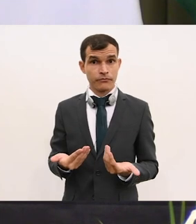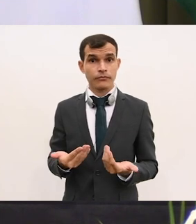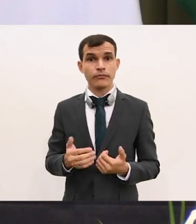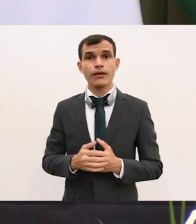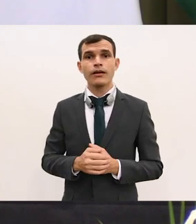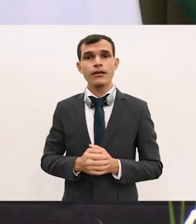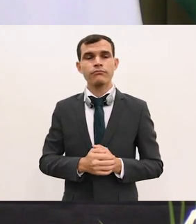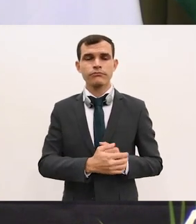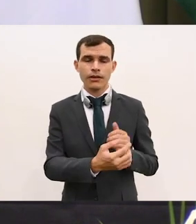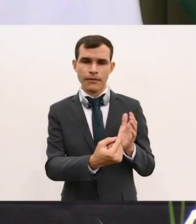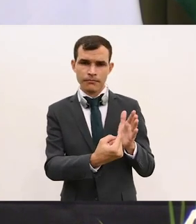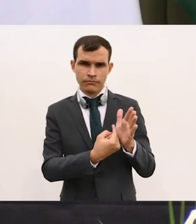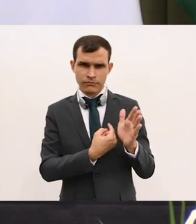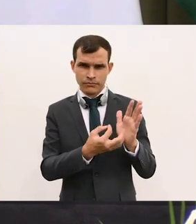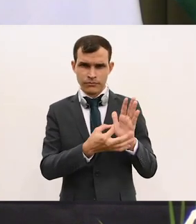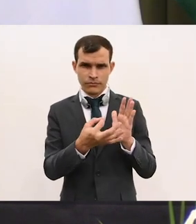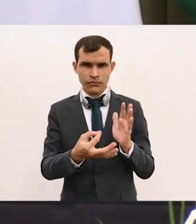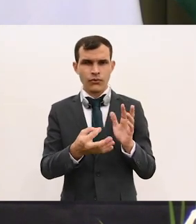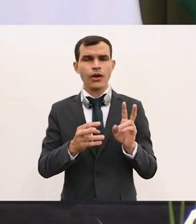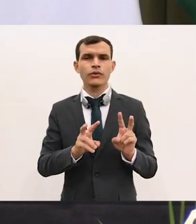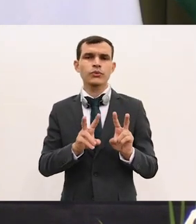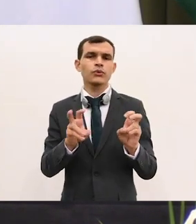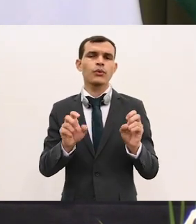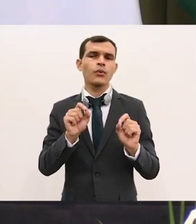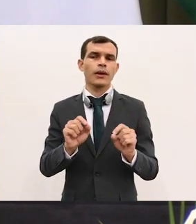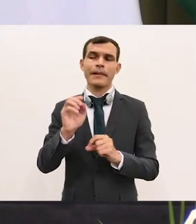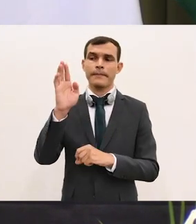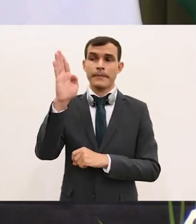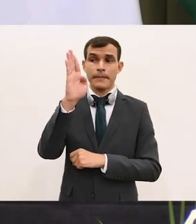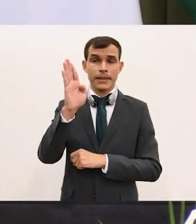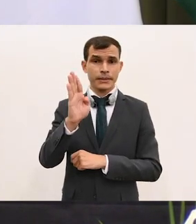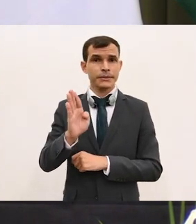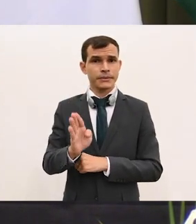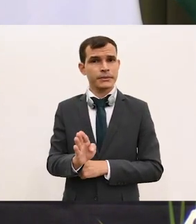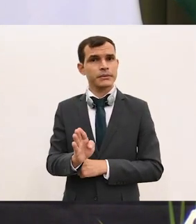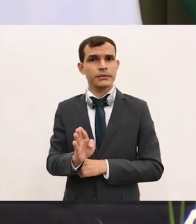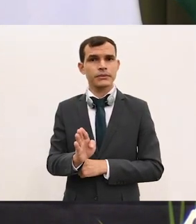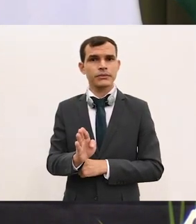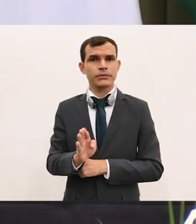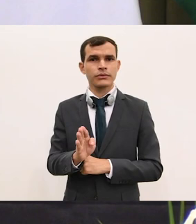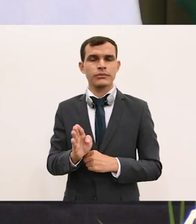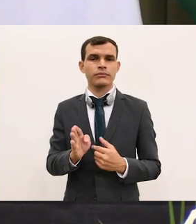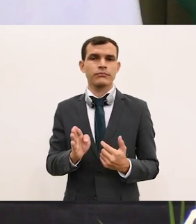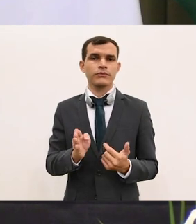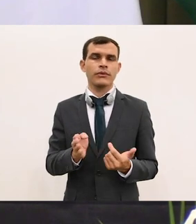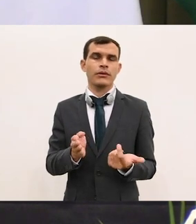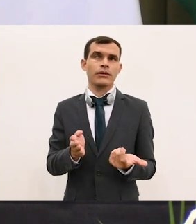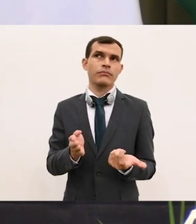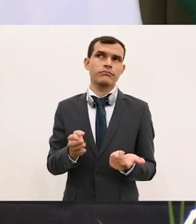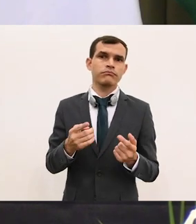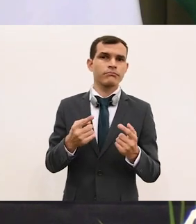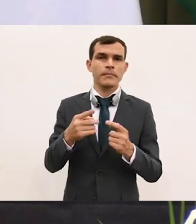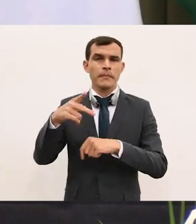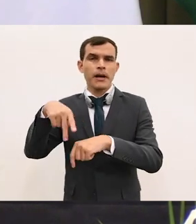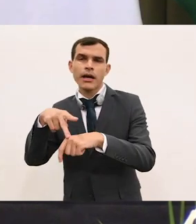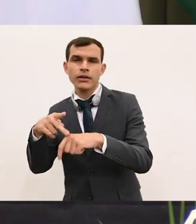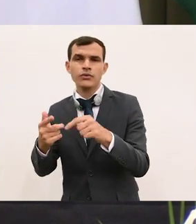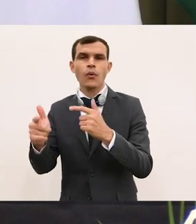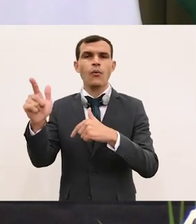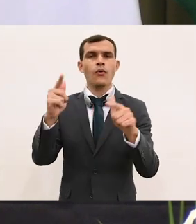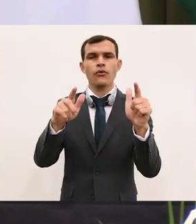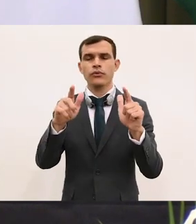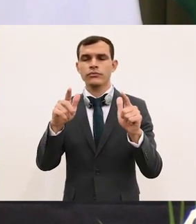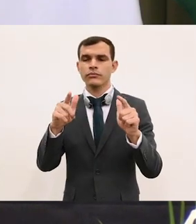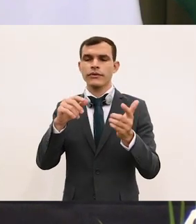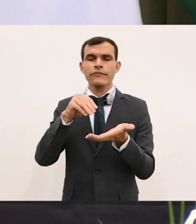brasileira àqueles países que, em face da ausência do órgão de apelação do